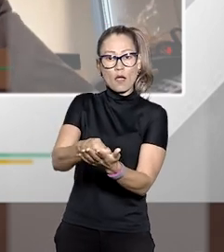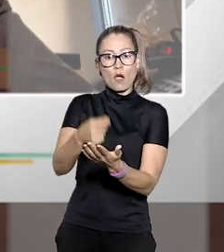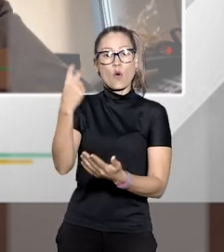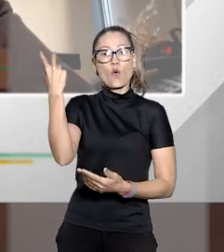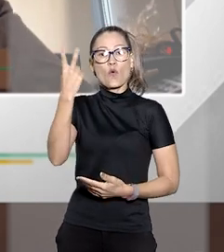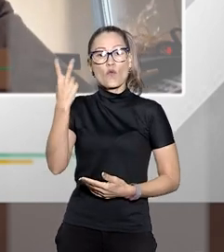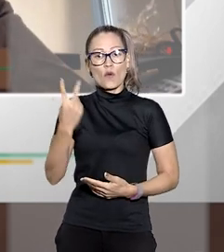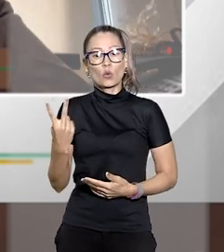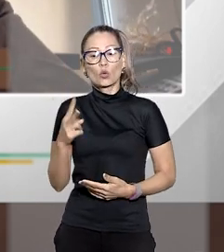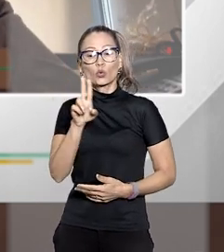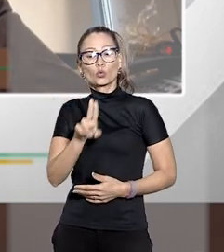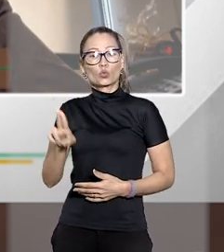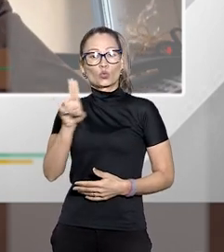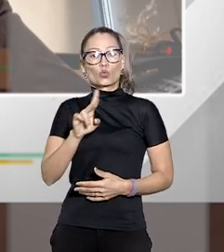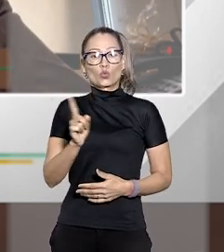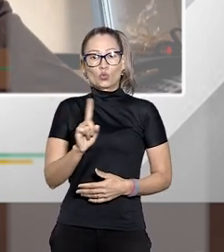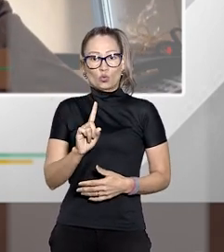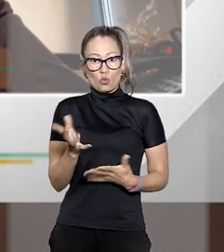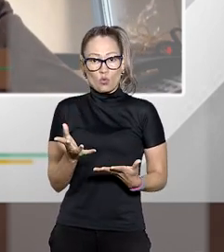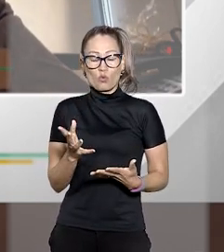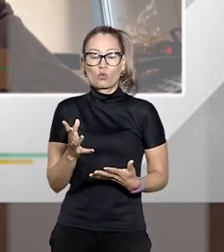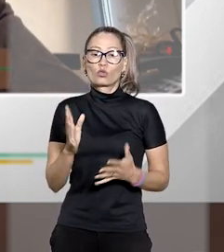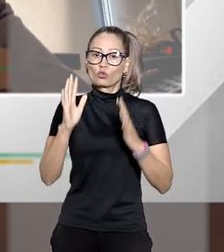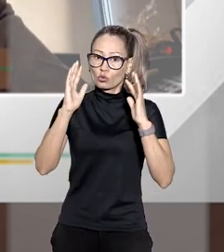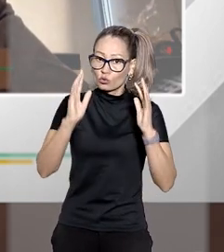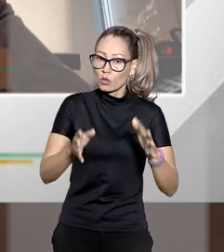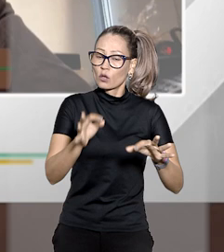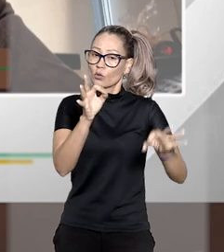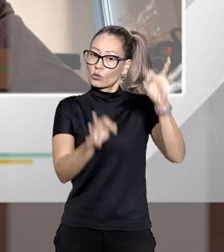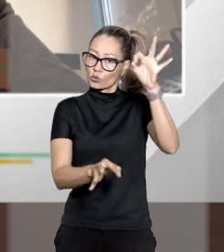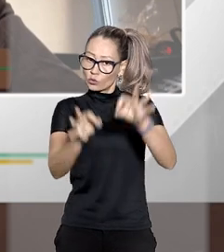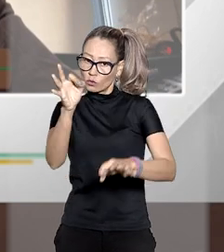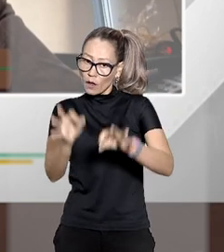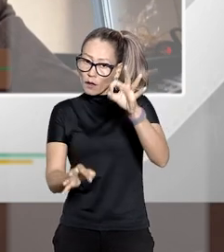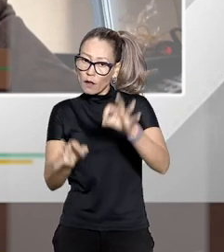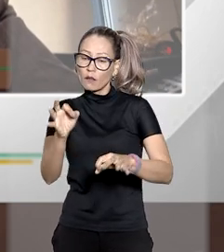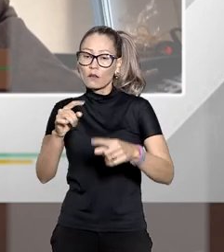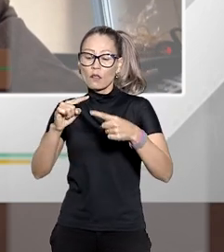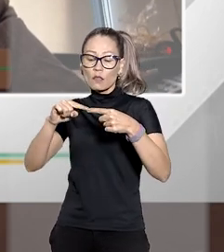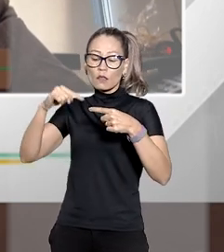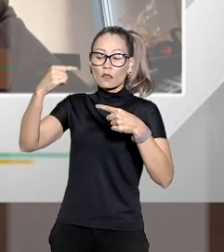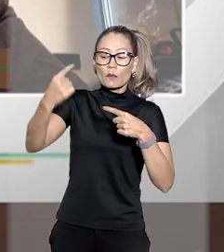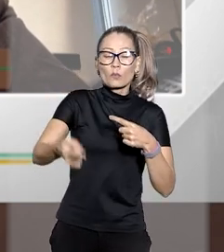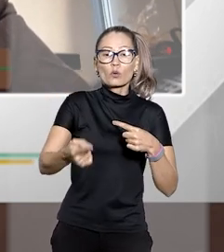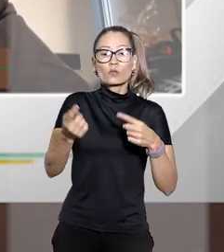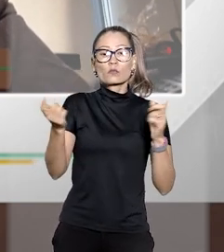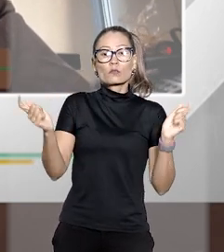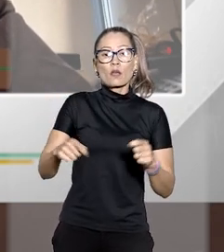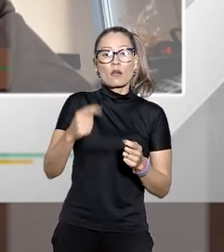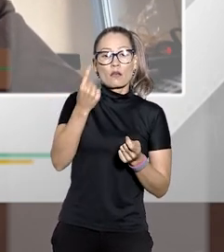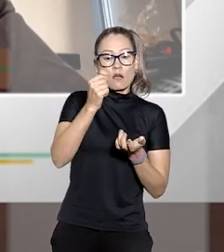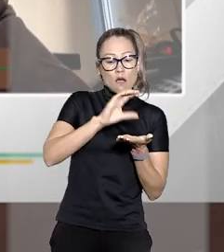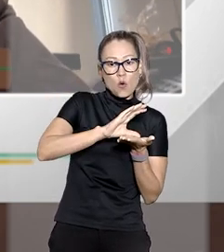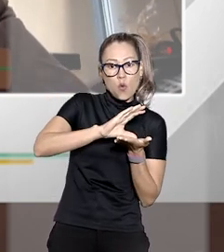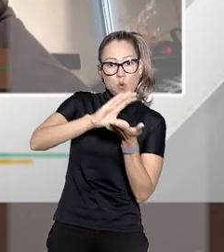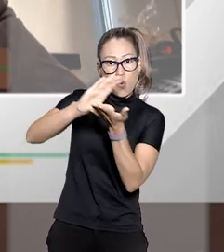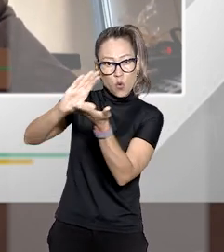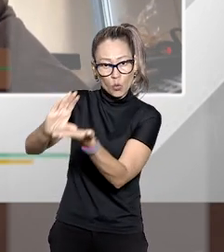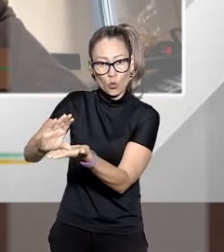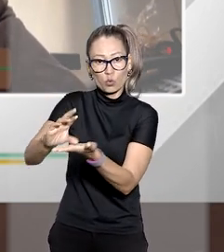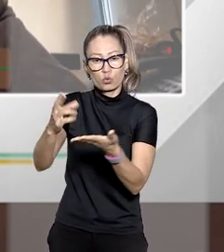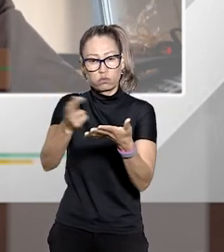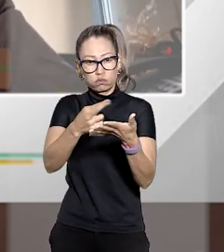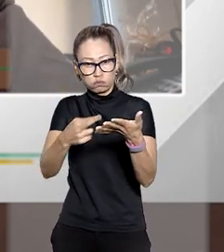aquele valor não gozado e nada obstante isso isso era julgado no primeiro grau gerava recurso e era